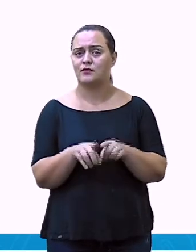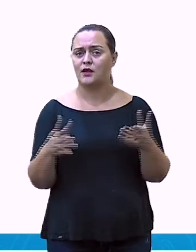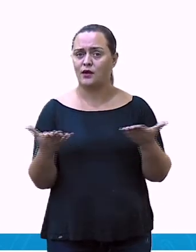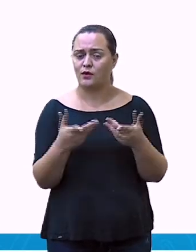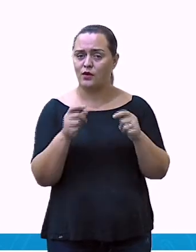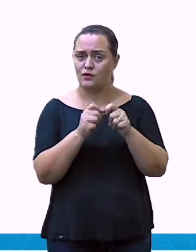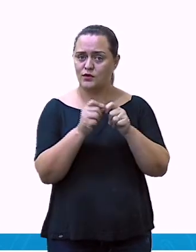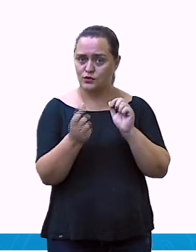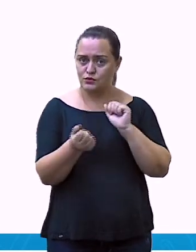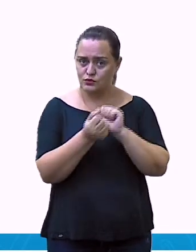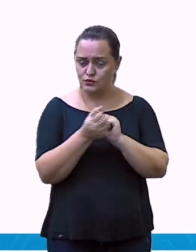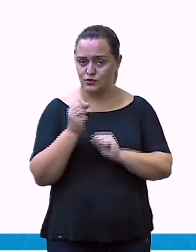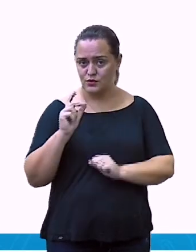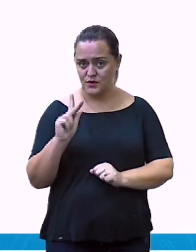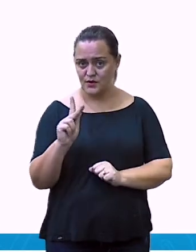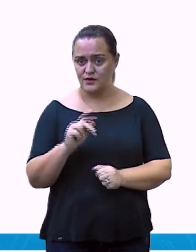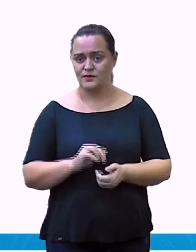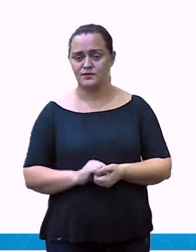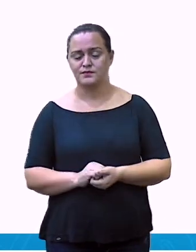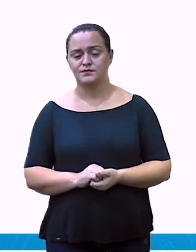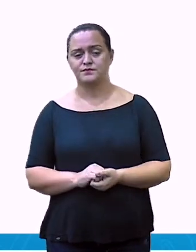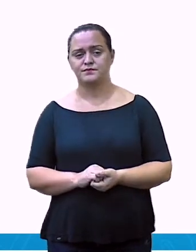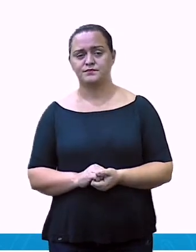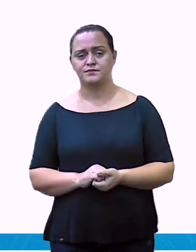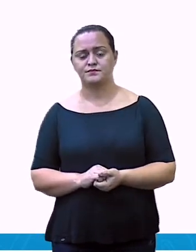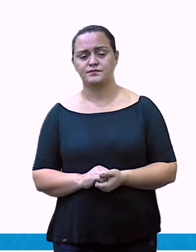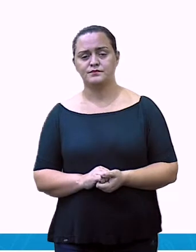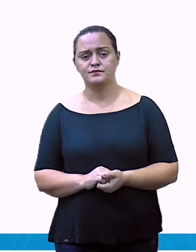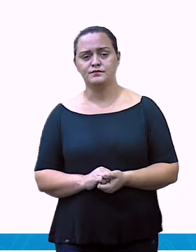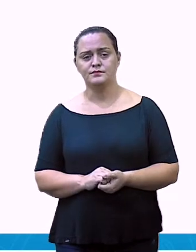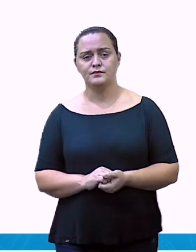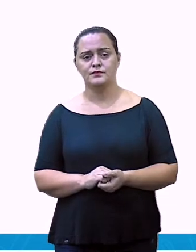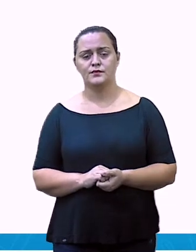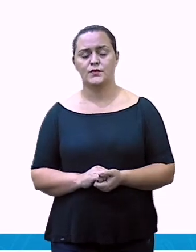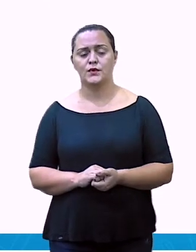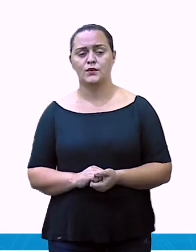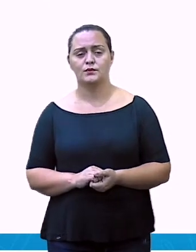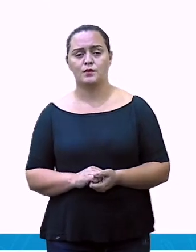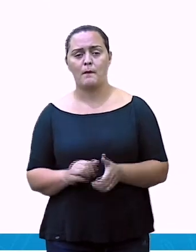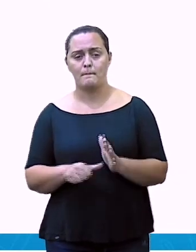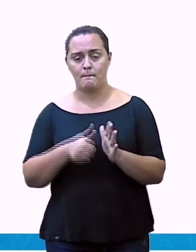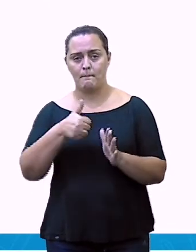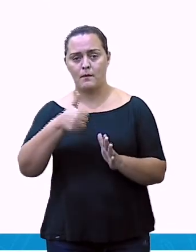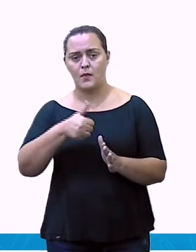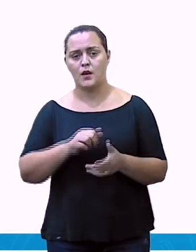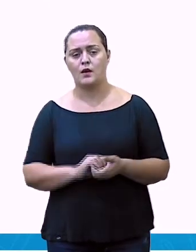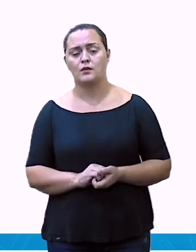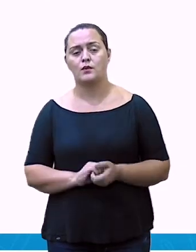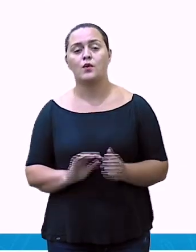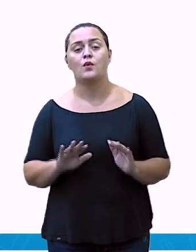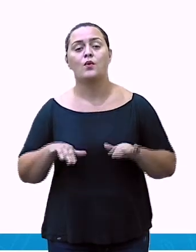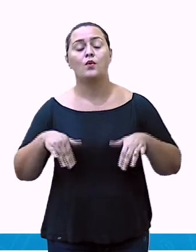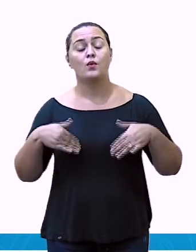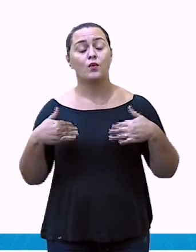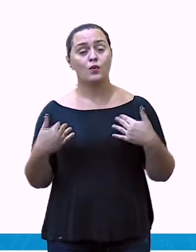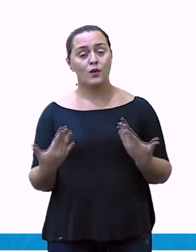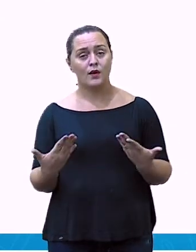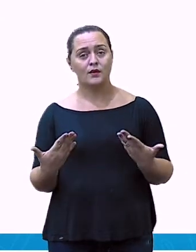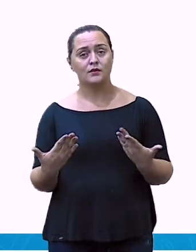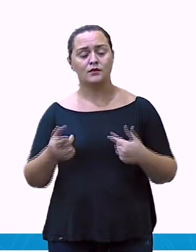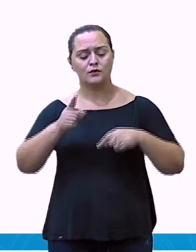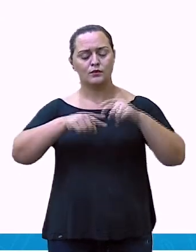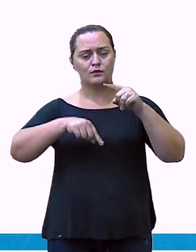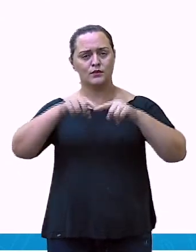agora aqui nessa aula. Ok? Vamos lá? Atividades. Número 1. Quais são os materiais